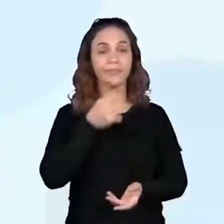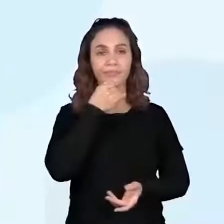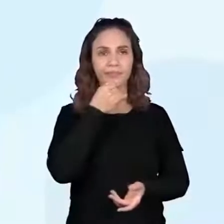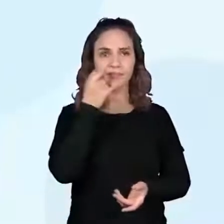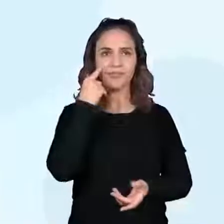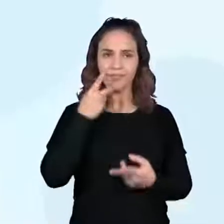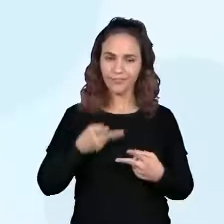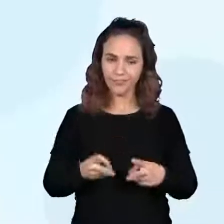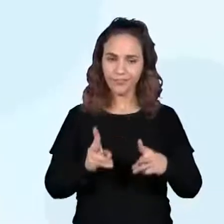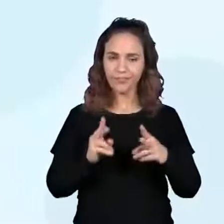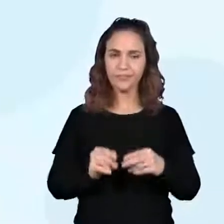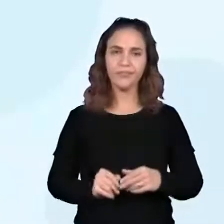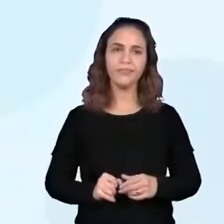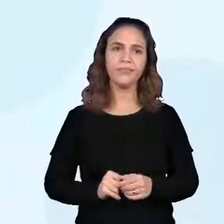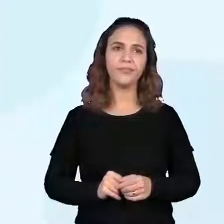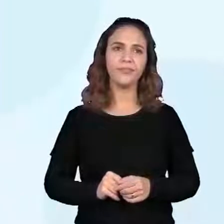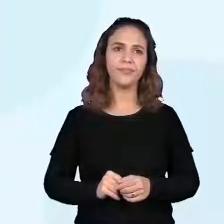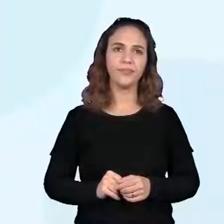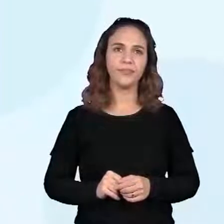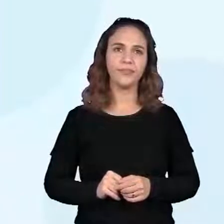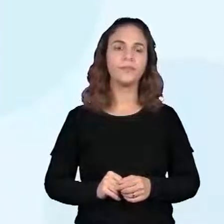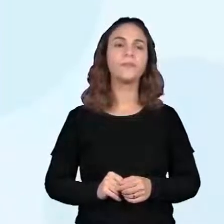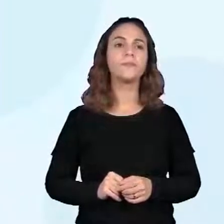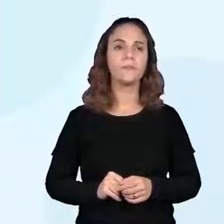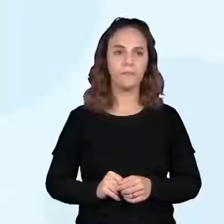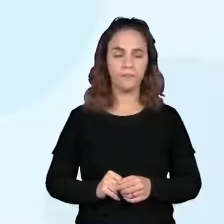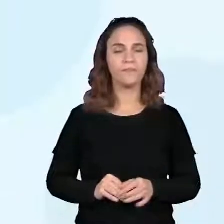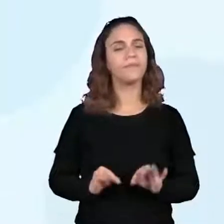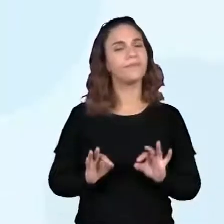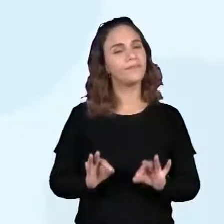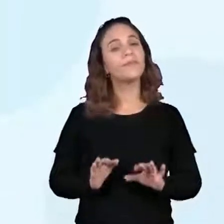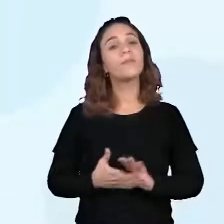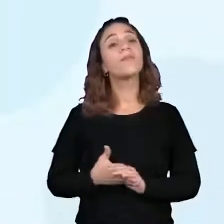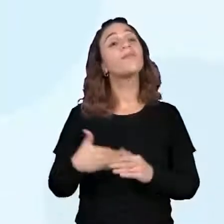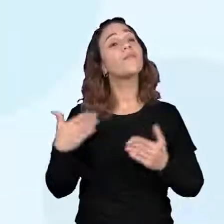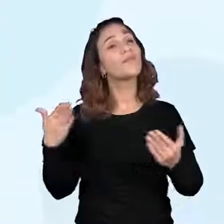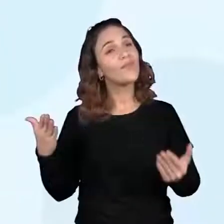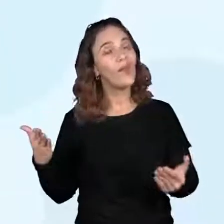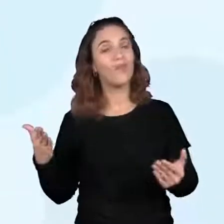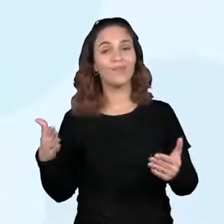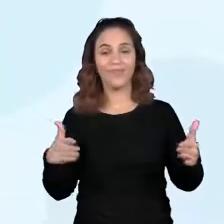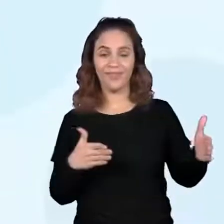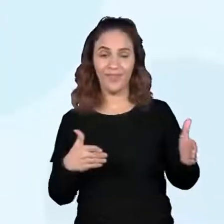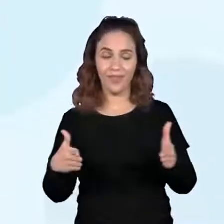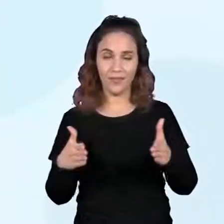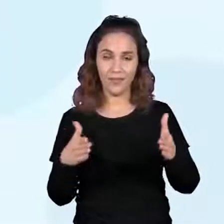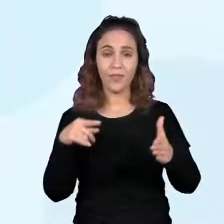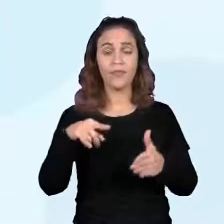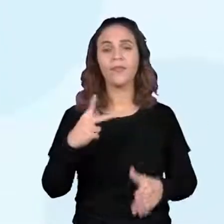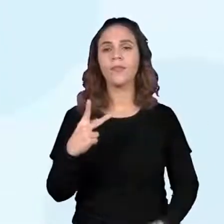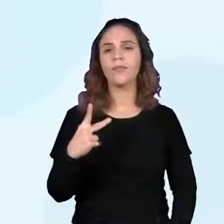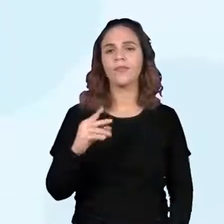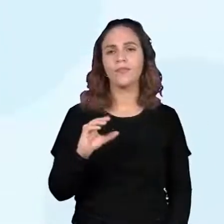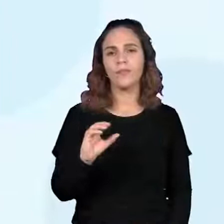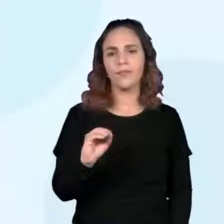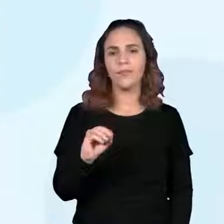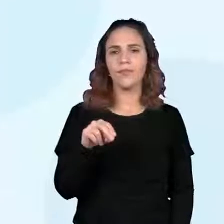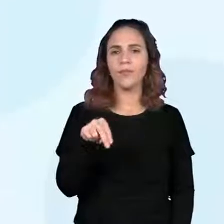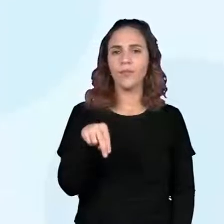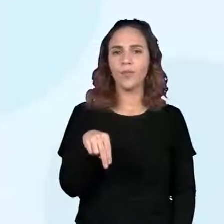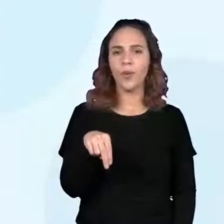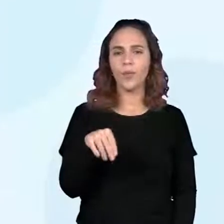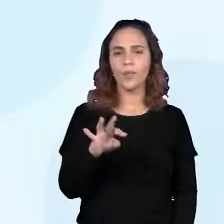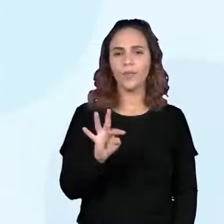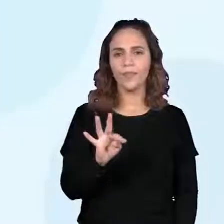Continuando. Isso. Essas direções foram chamadas de pontos cardeais